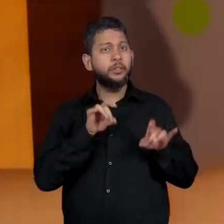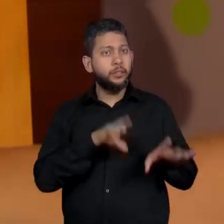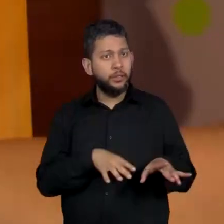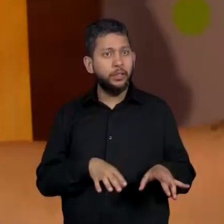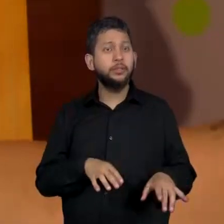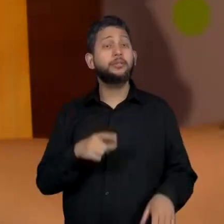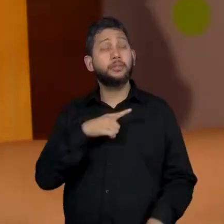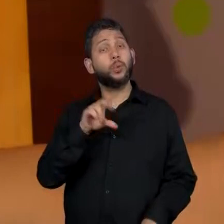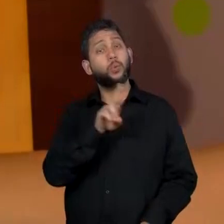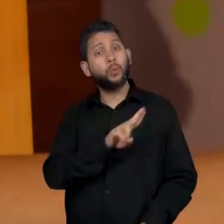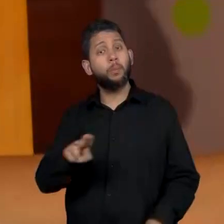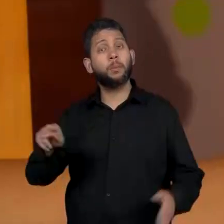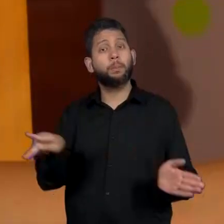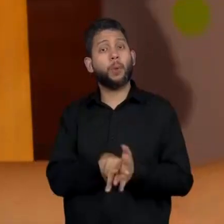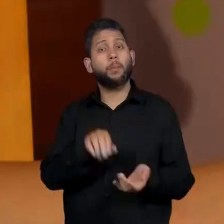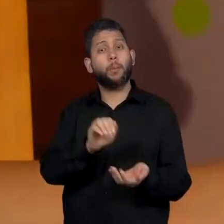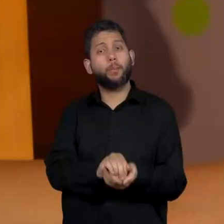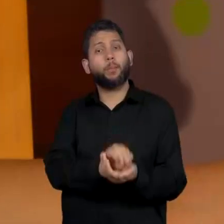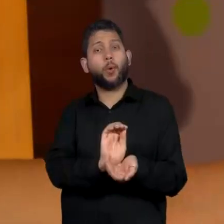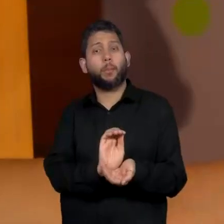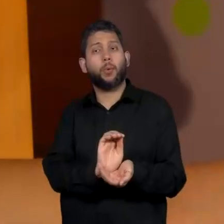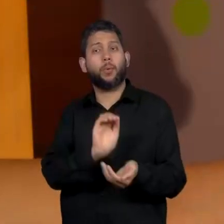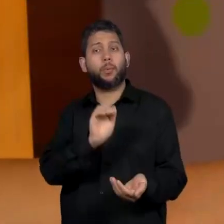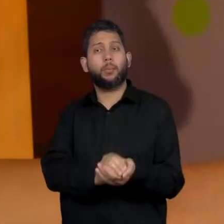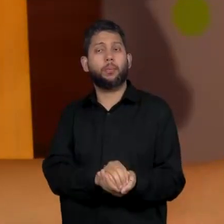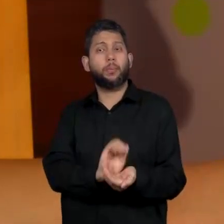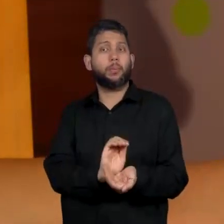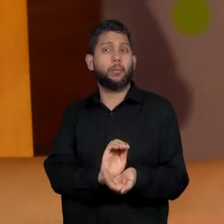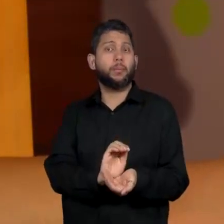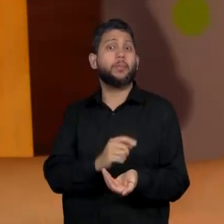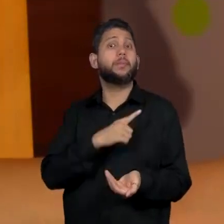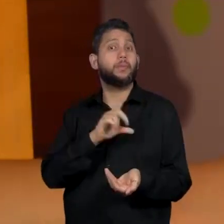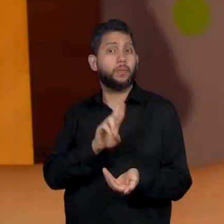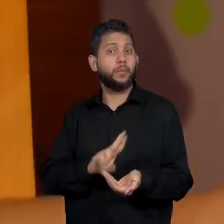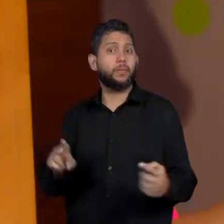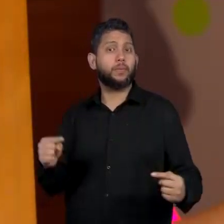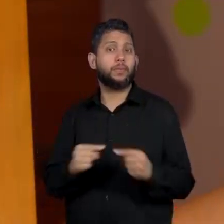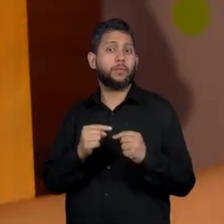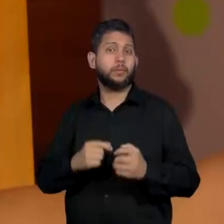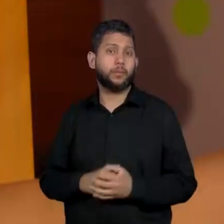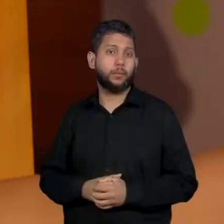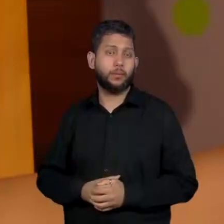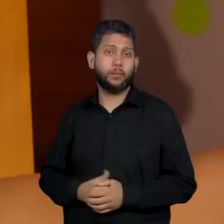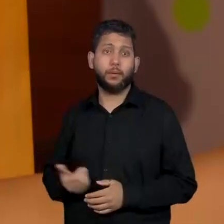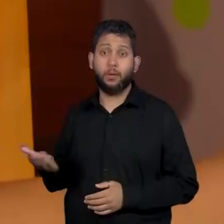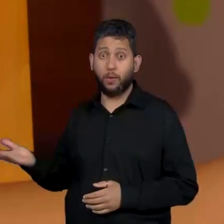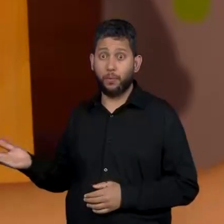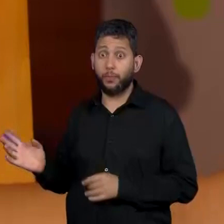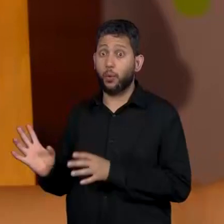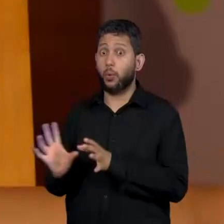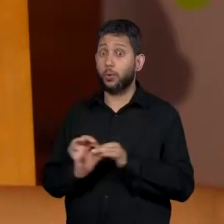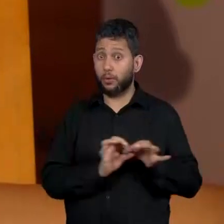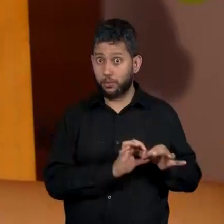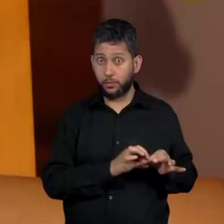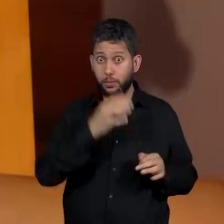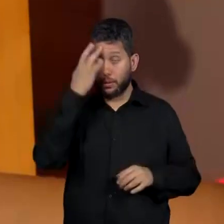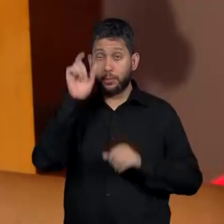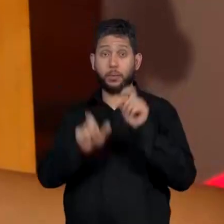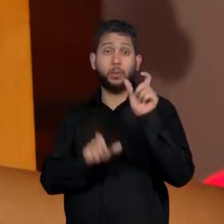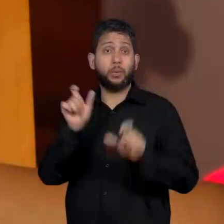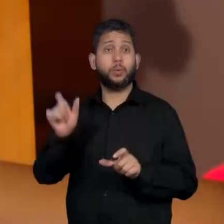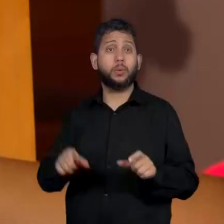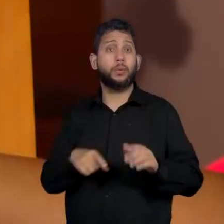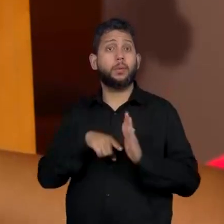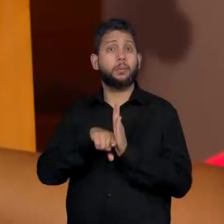receberam nomes de pokémons. Mas olha o contexto. Os pesquisadores, eu